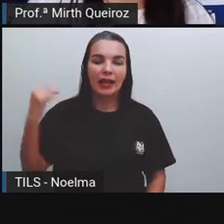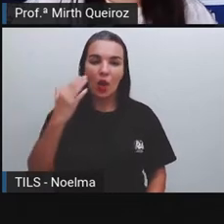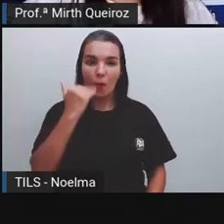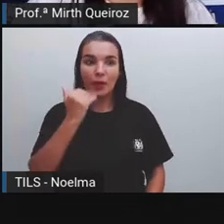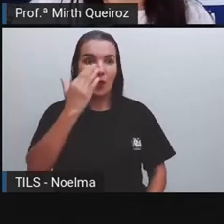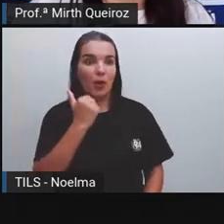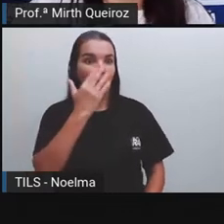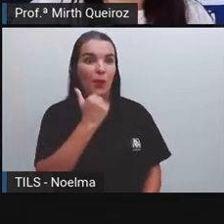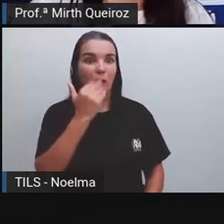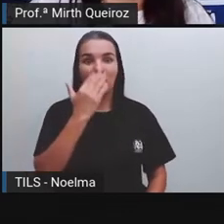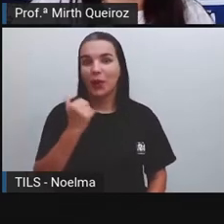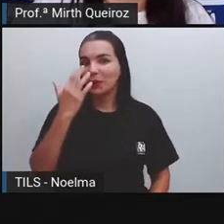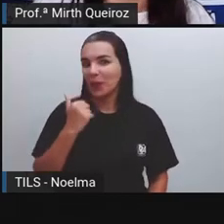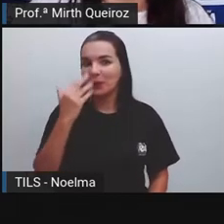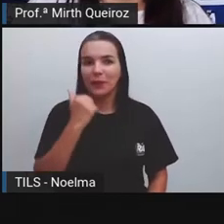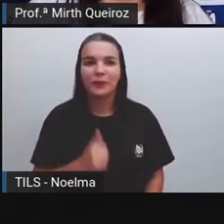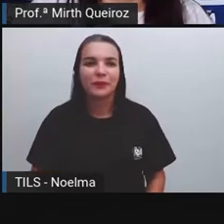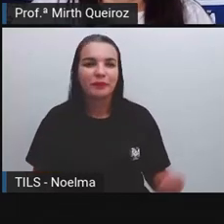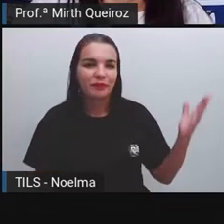E é nojo, né?